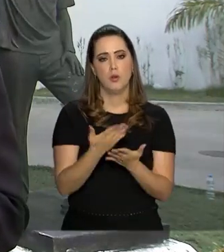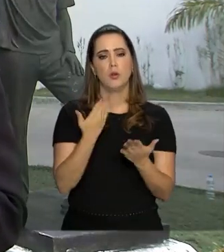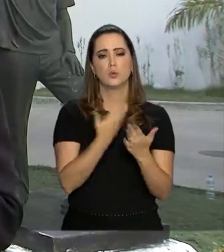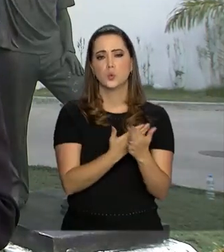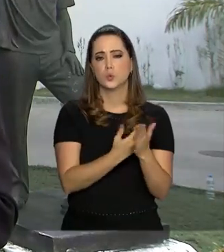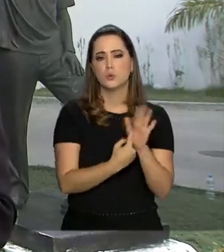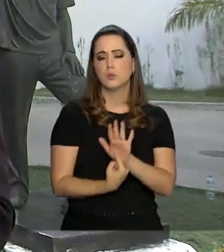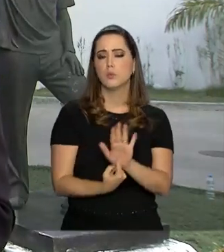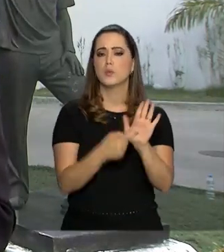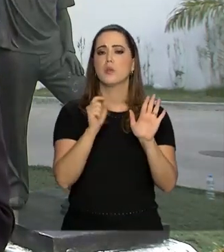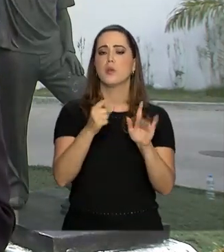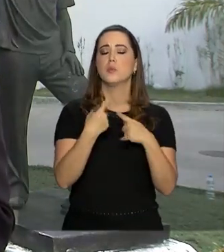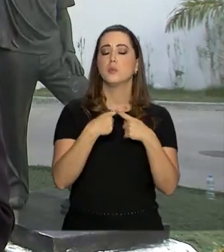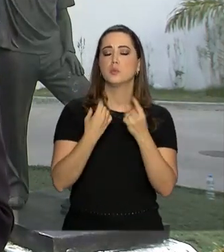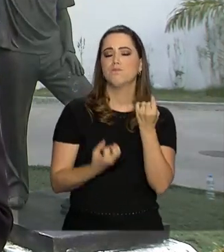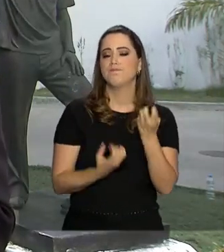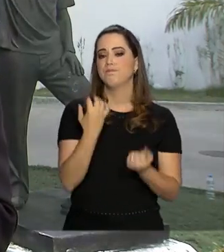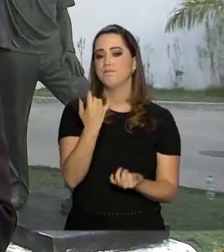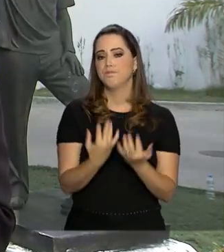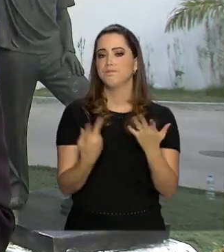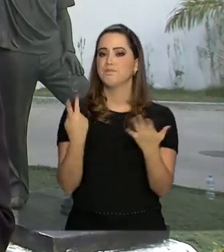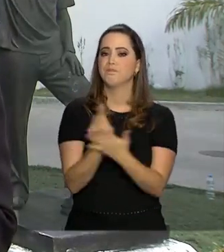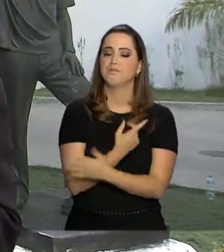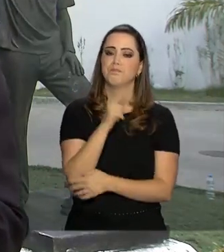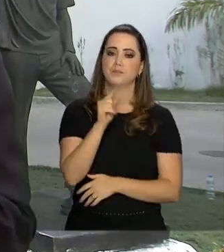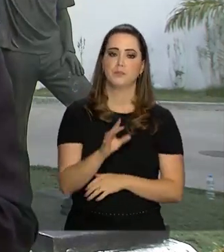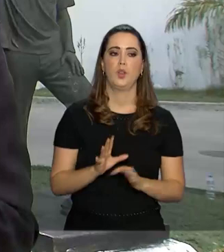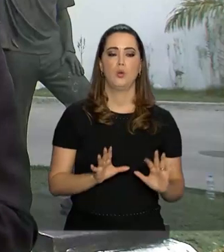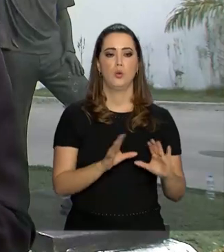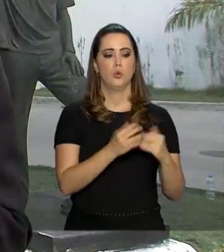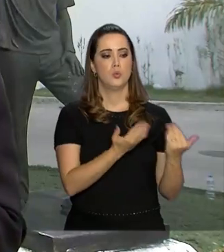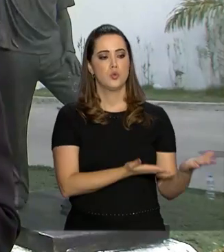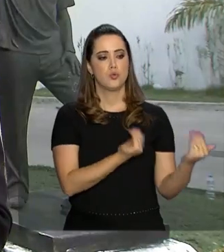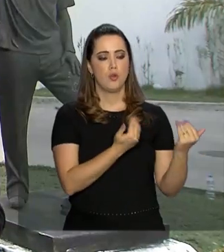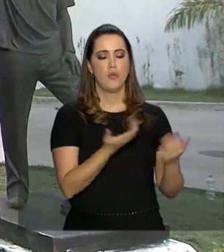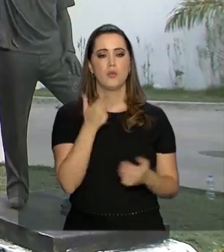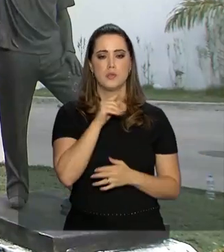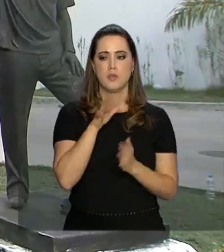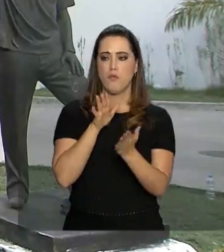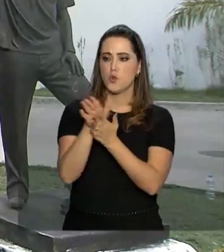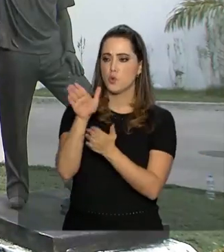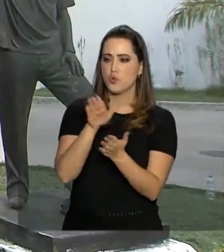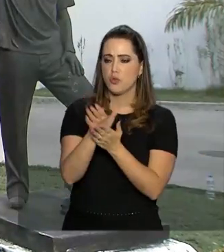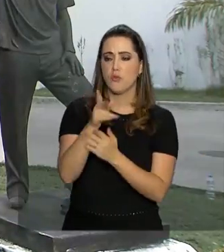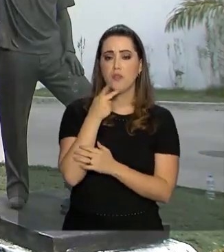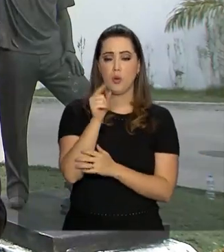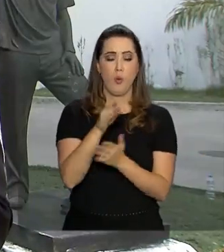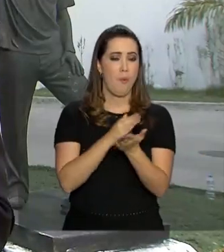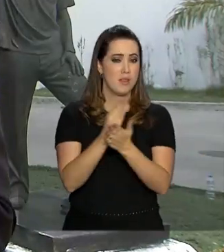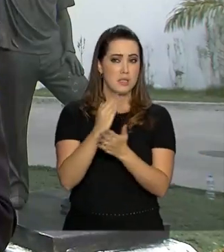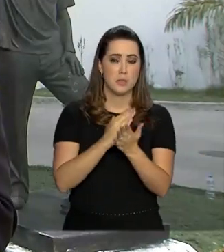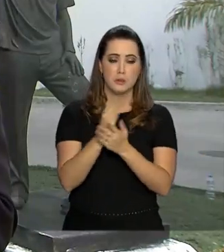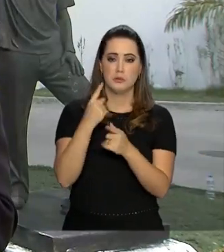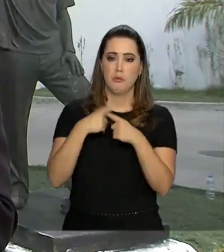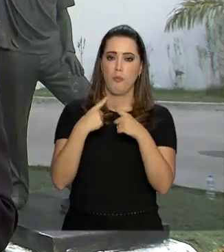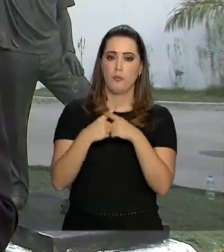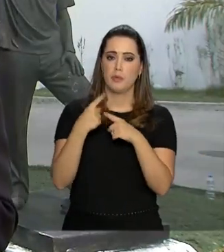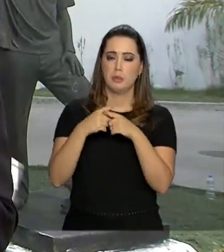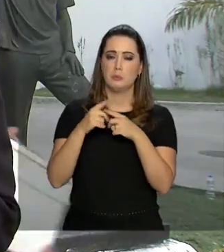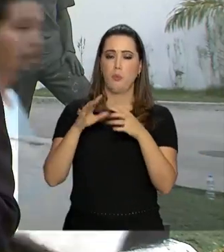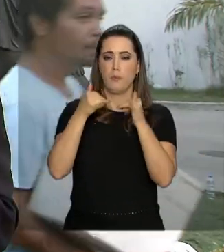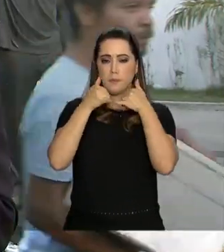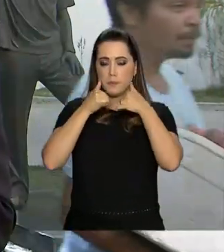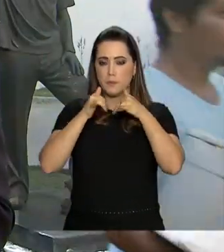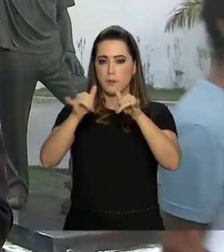apontar o que provocou essa tragédia. Adolescentes que conseguiram escapar contaram que o fogo teria começado por causa de um curto